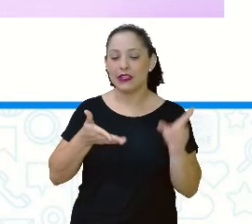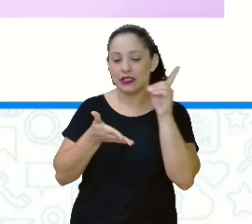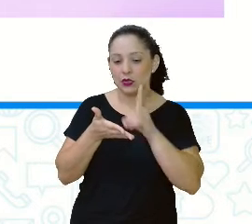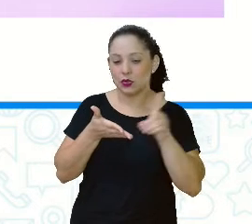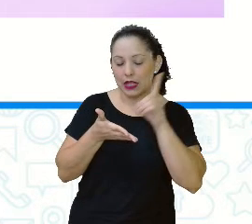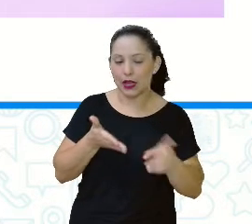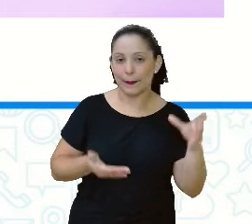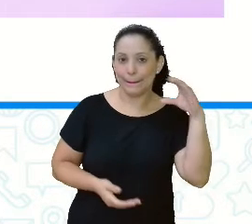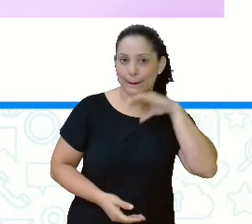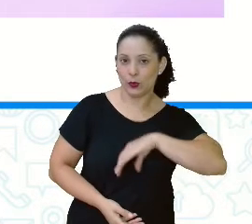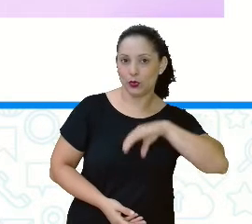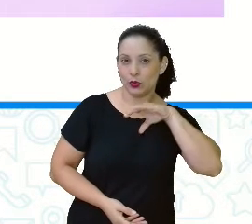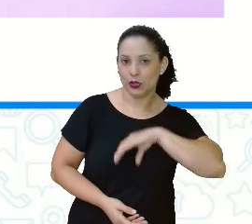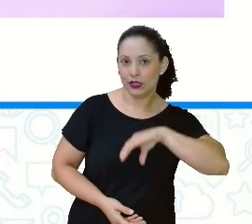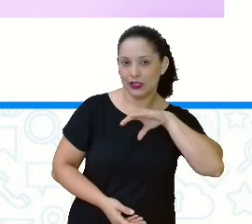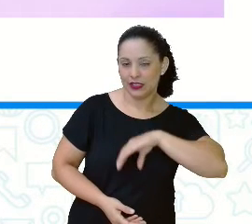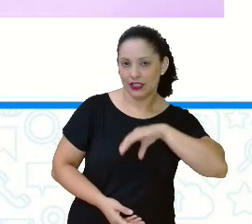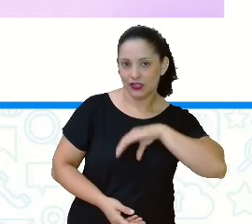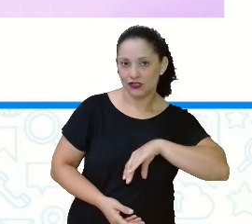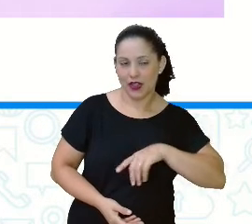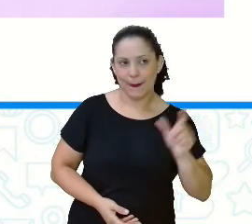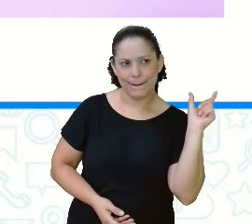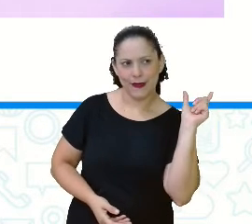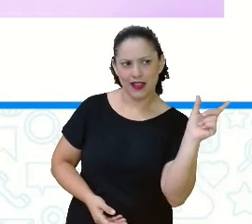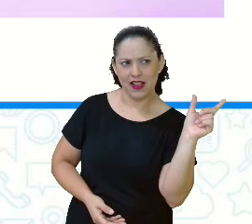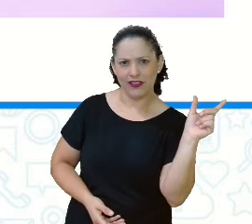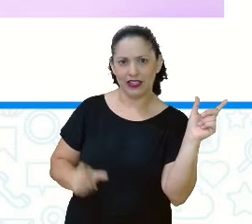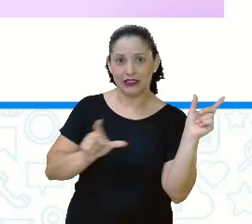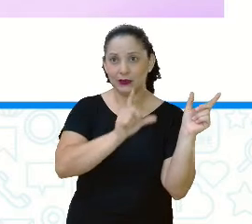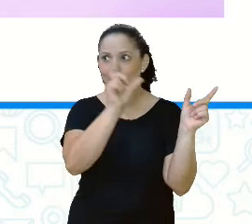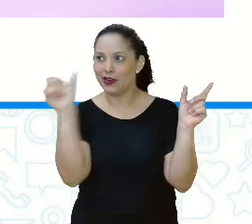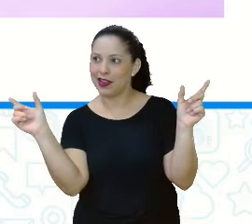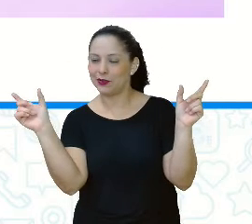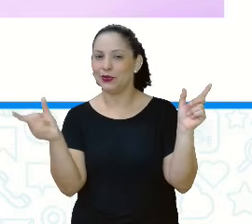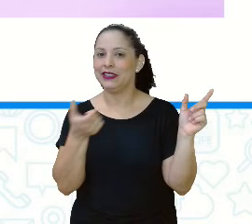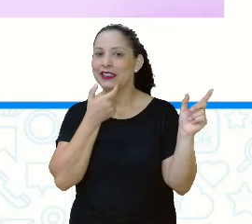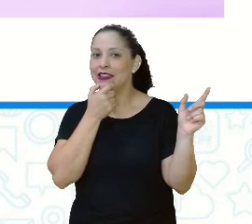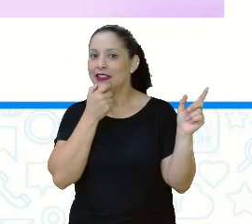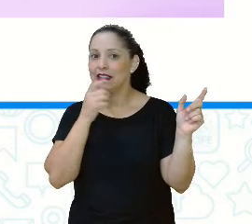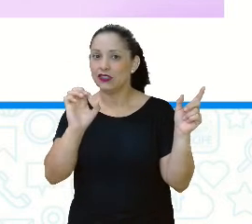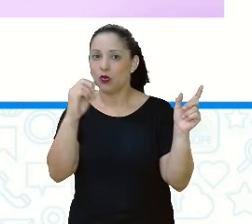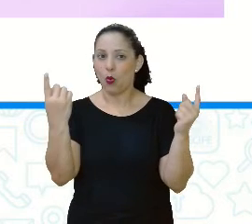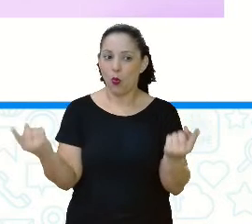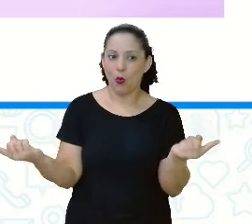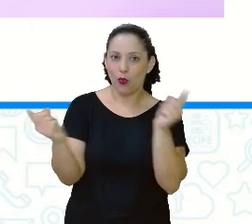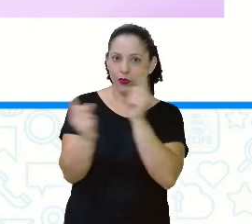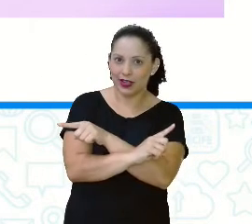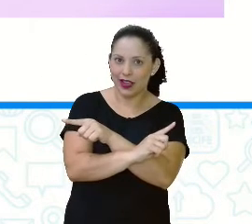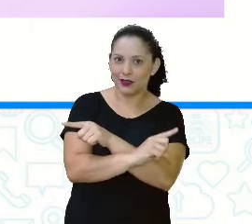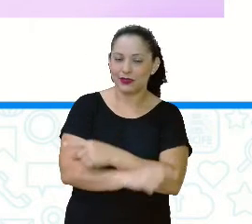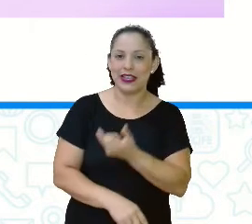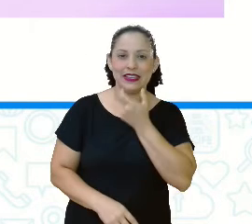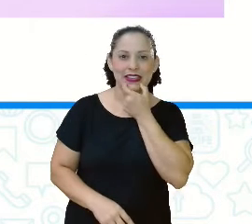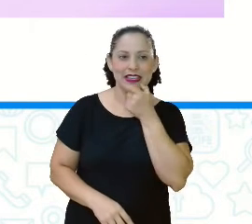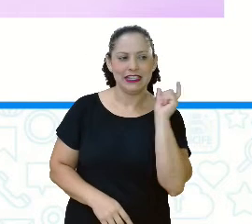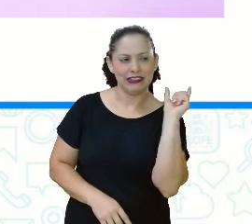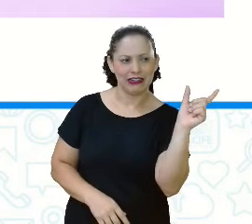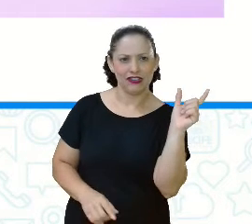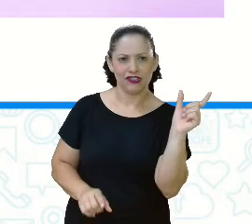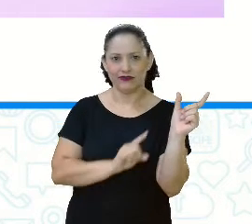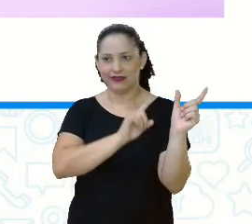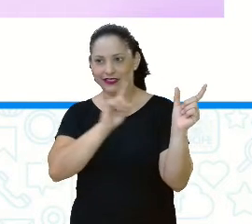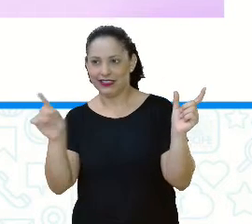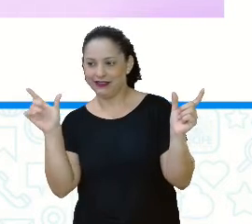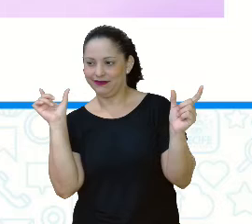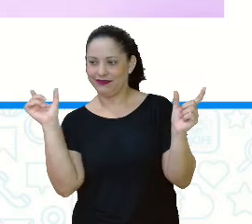de português, a palavra em português e do lado a palavra em inglês ou o contrário, né? Pode ser um dicionário em inglês e do lado a